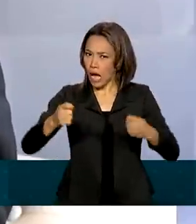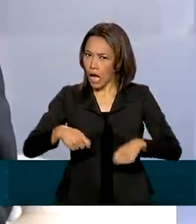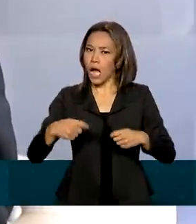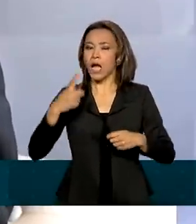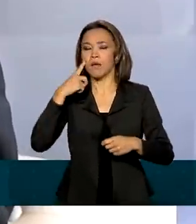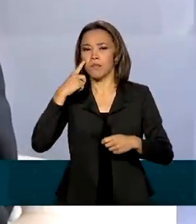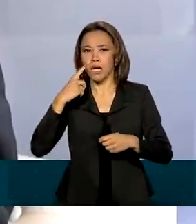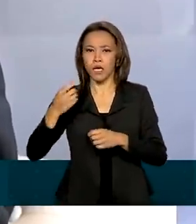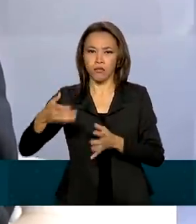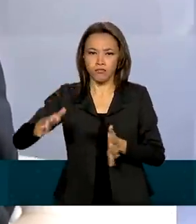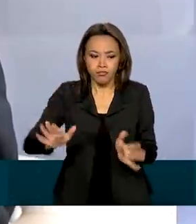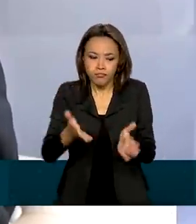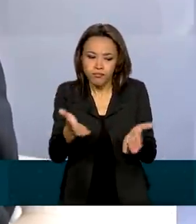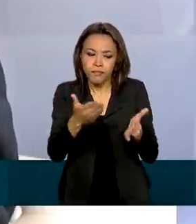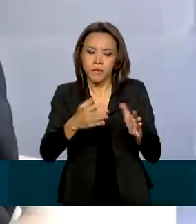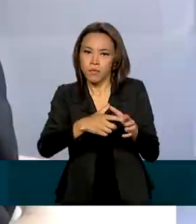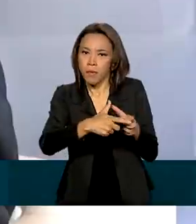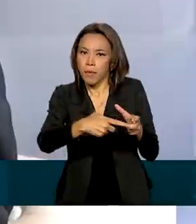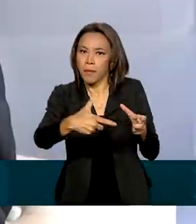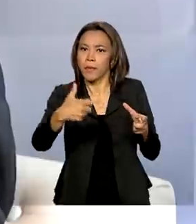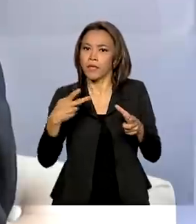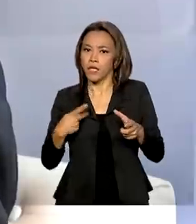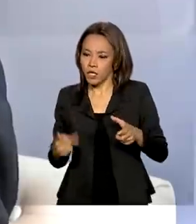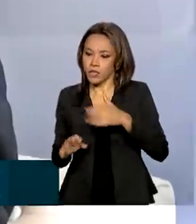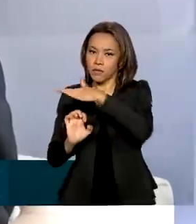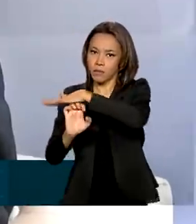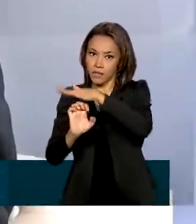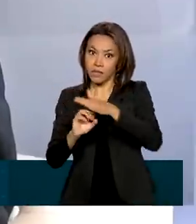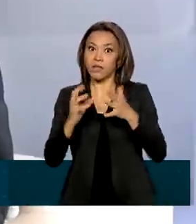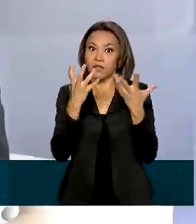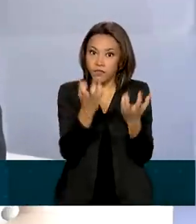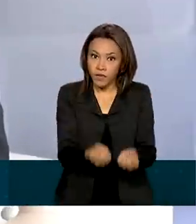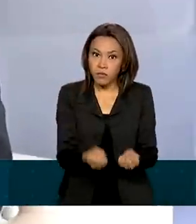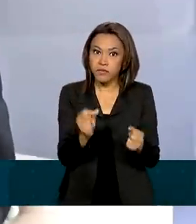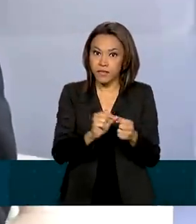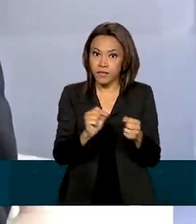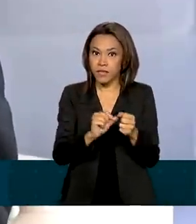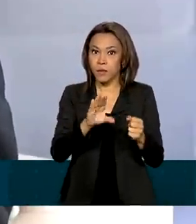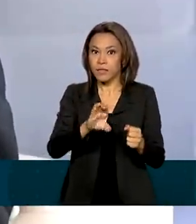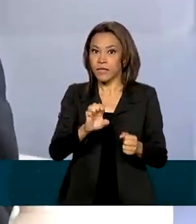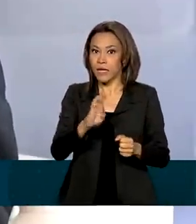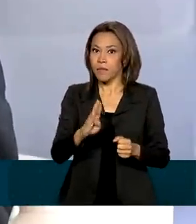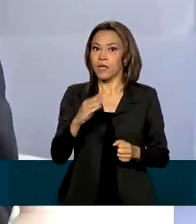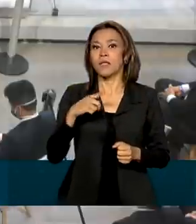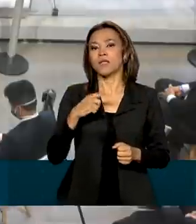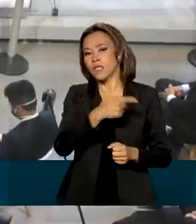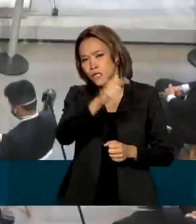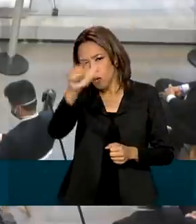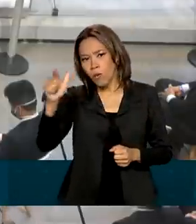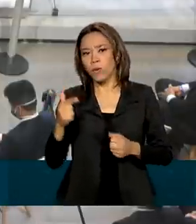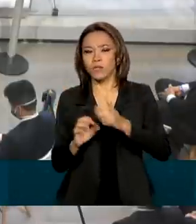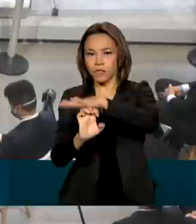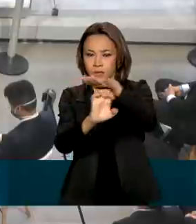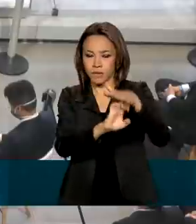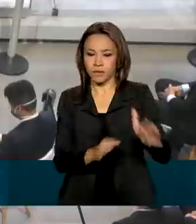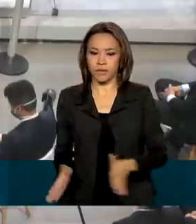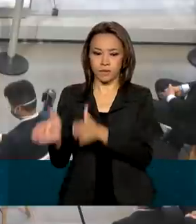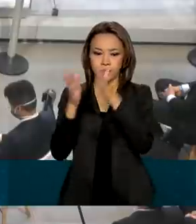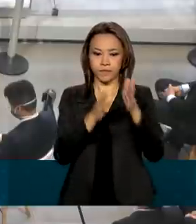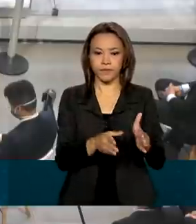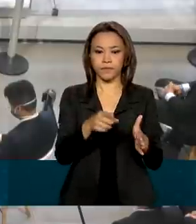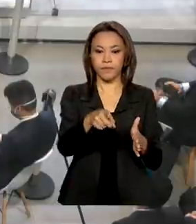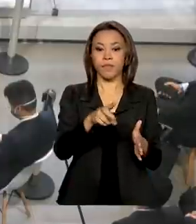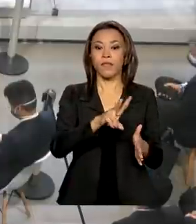um histórico de crescimento de investimentos nas nossas empresas e vamos fazer com a SEB o que fazemos nas empresas do grupo. Vai trazer